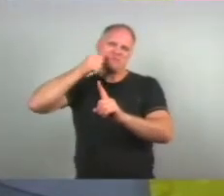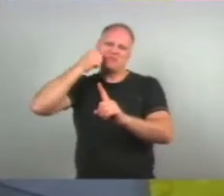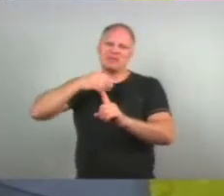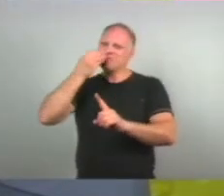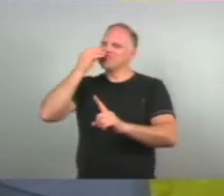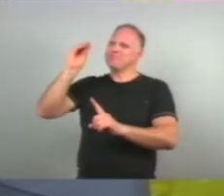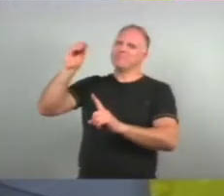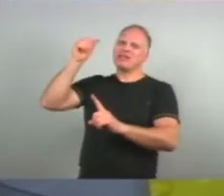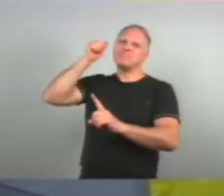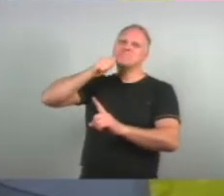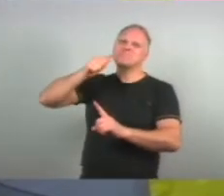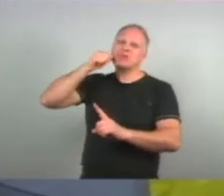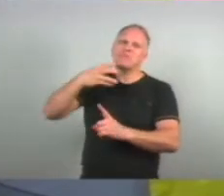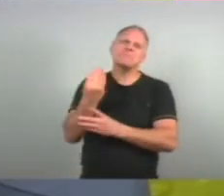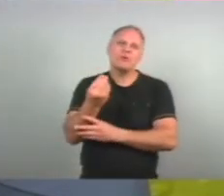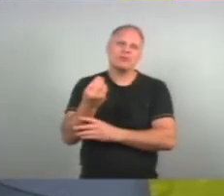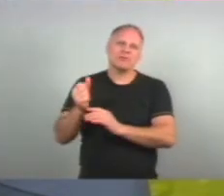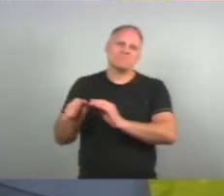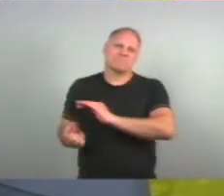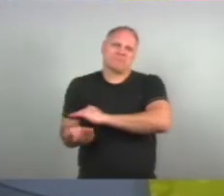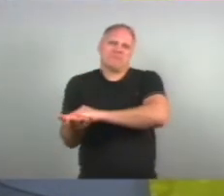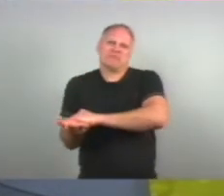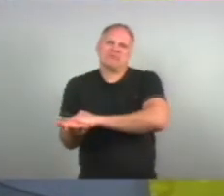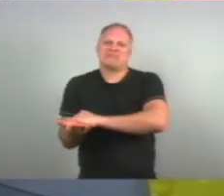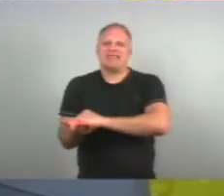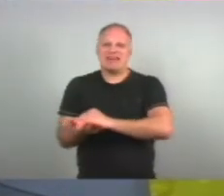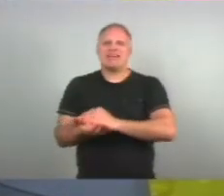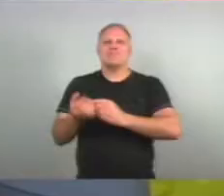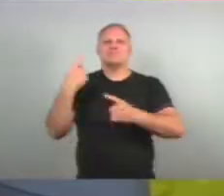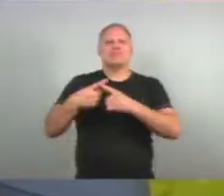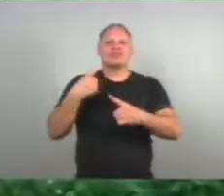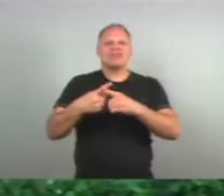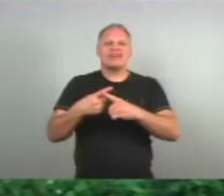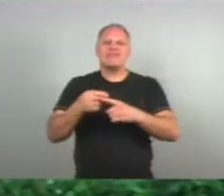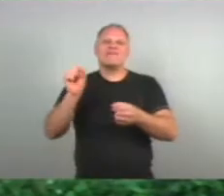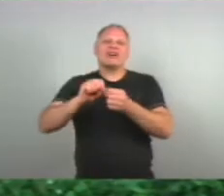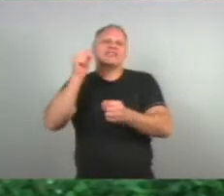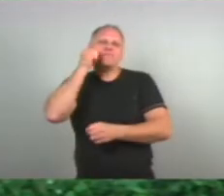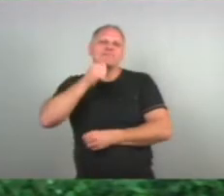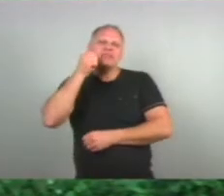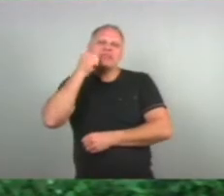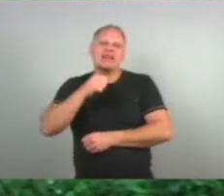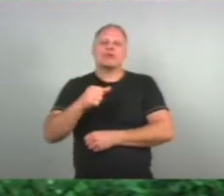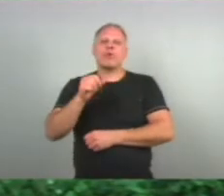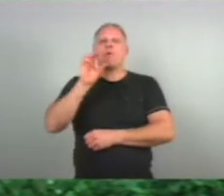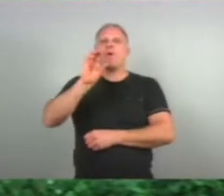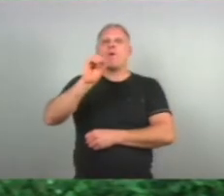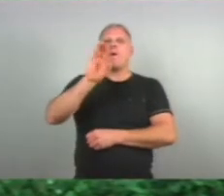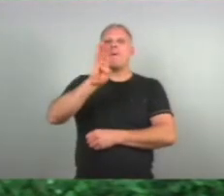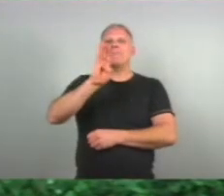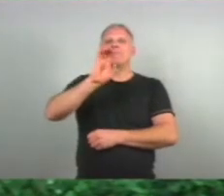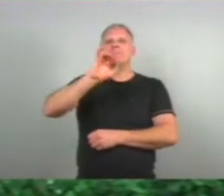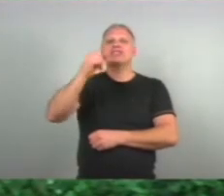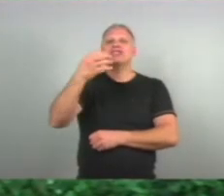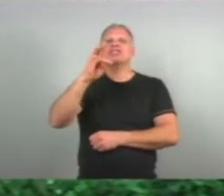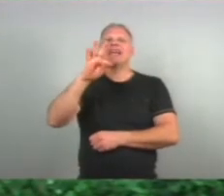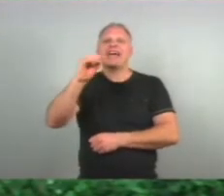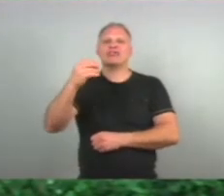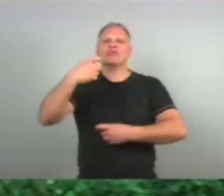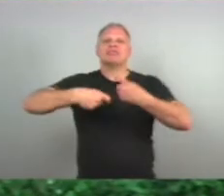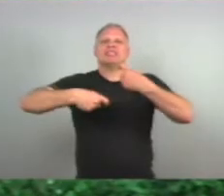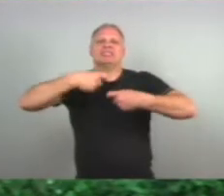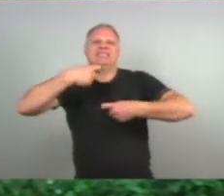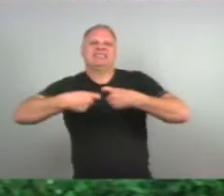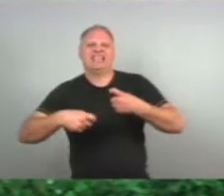Submissa Como ela é Depreciativa Né? Ela coloca a mulher Como sendo um objeto Sexual Né?